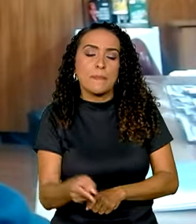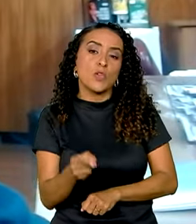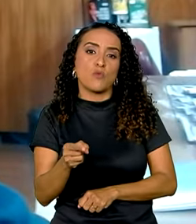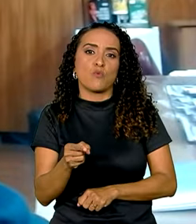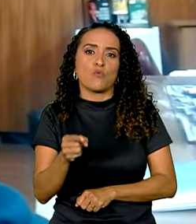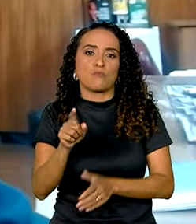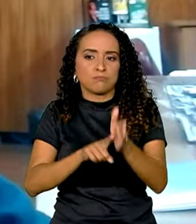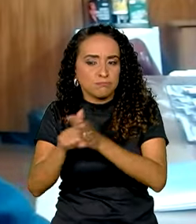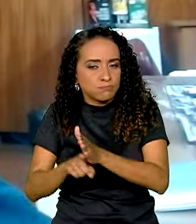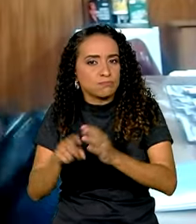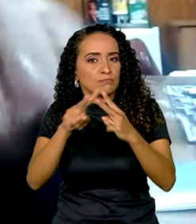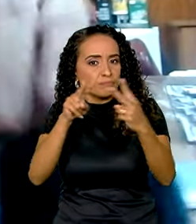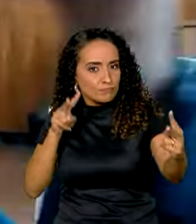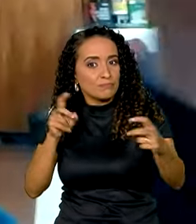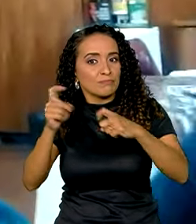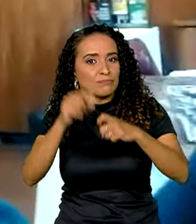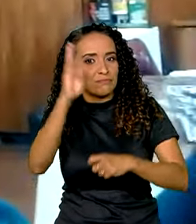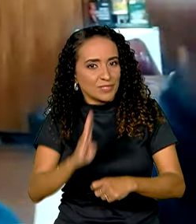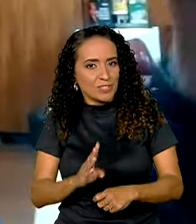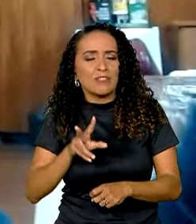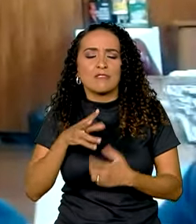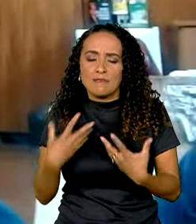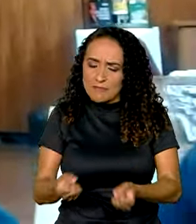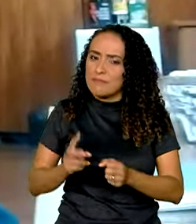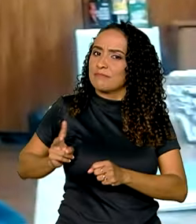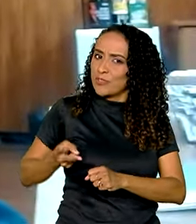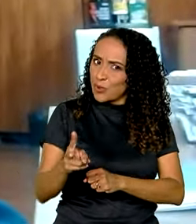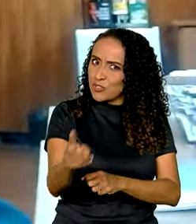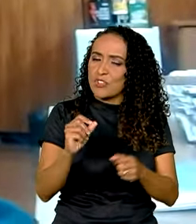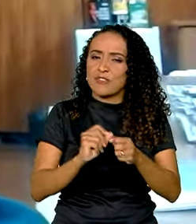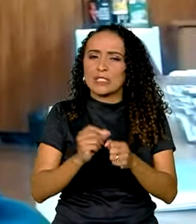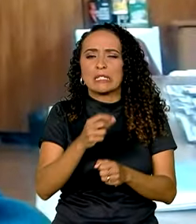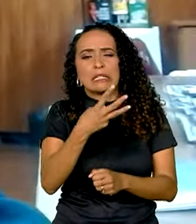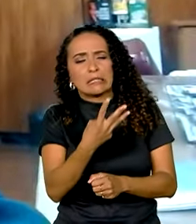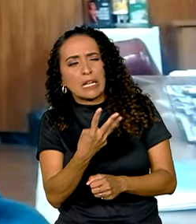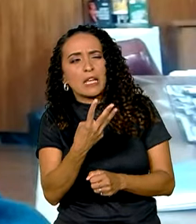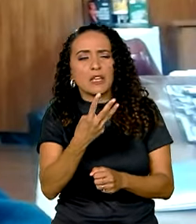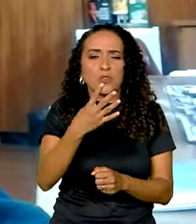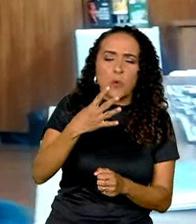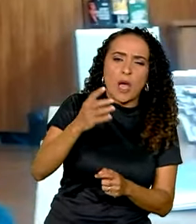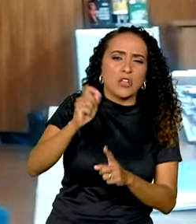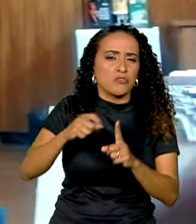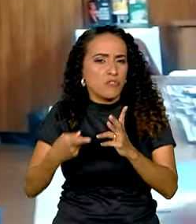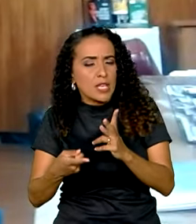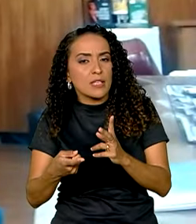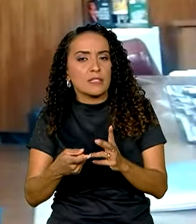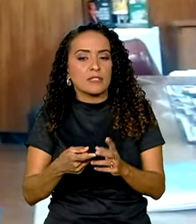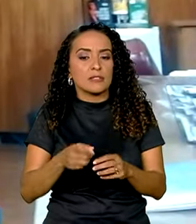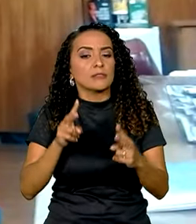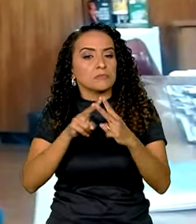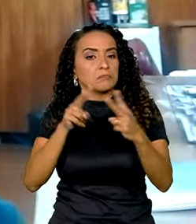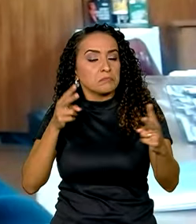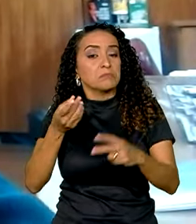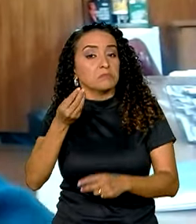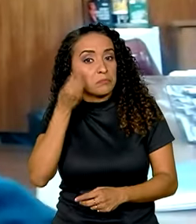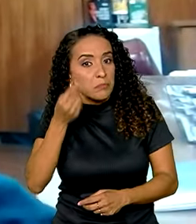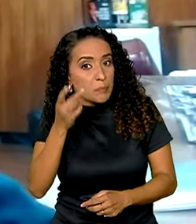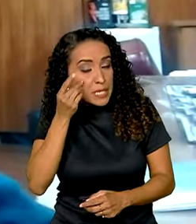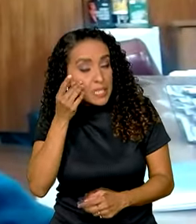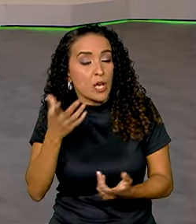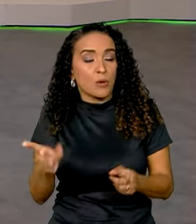telemedicina no Brasil. E vamos continuar fazendo três, quatro vezes isso em modalidade presencial.